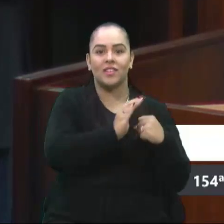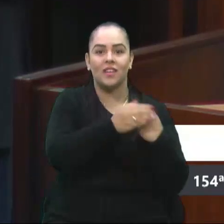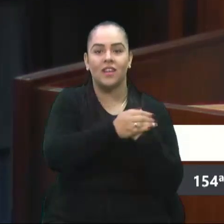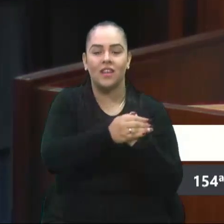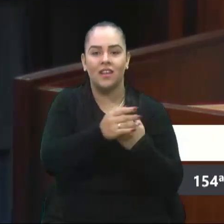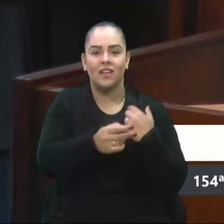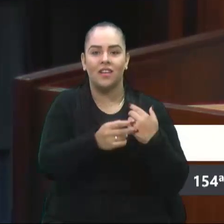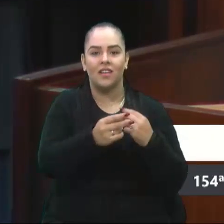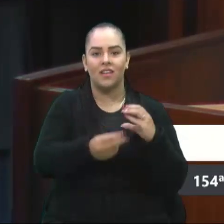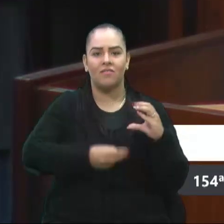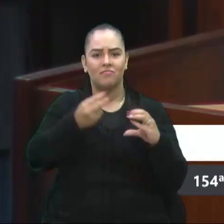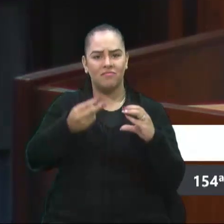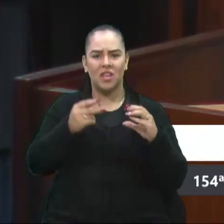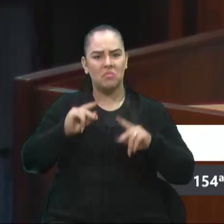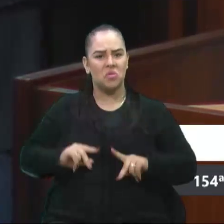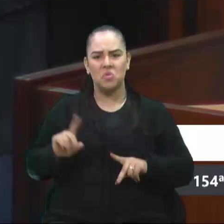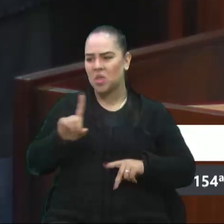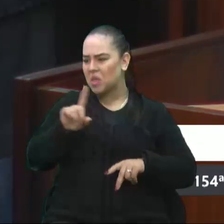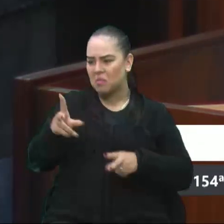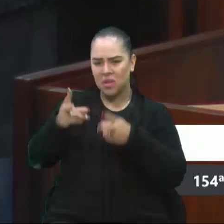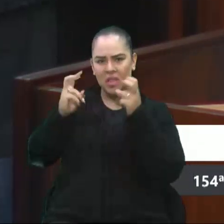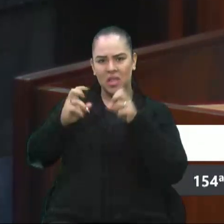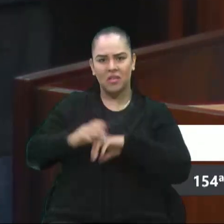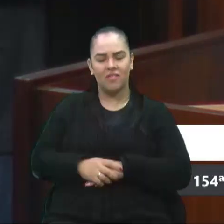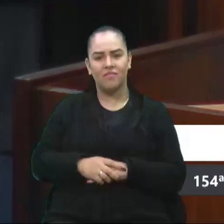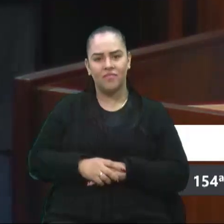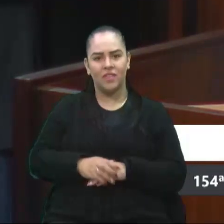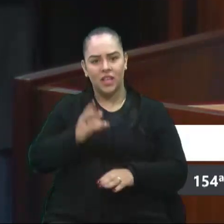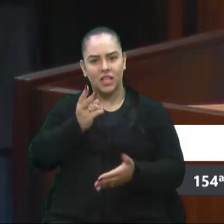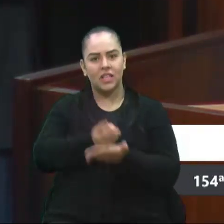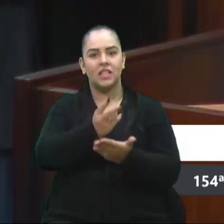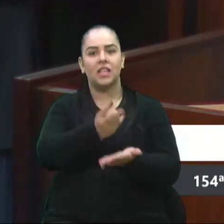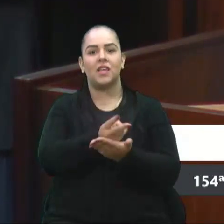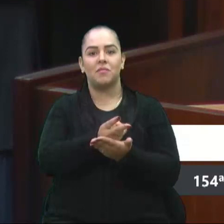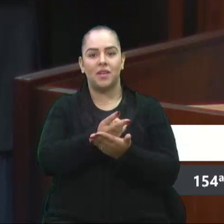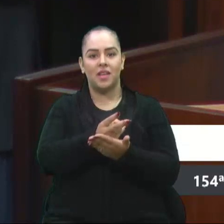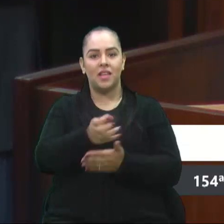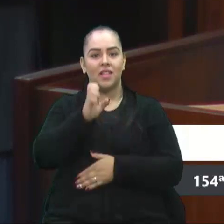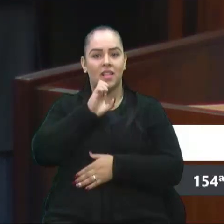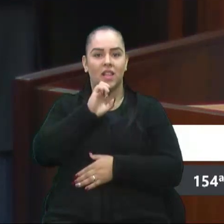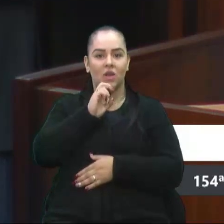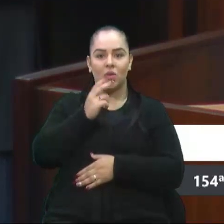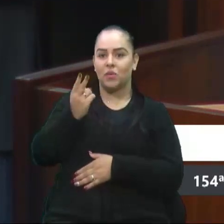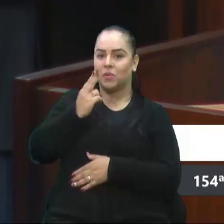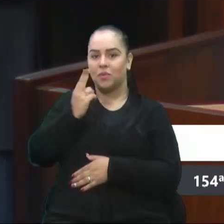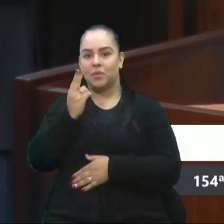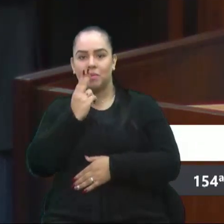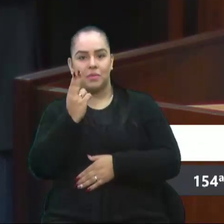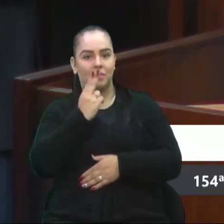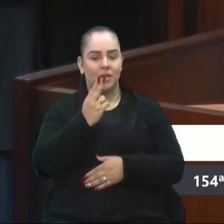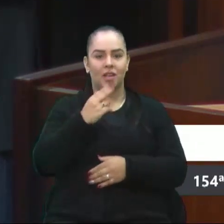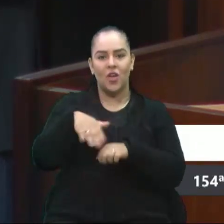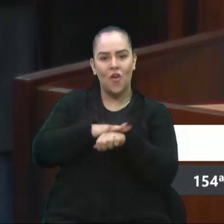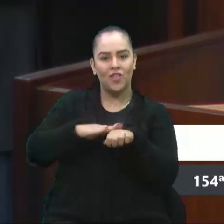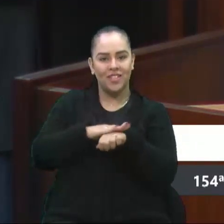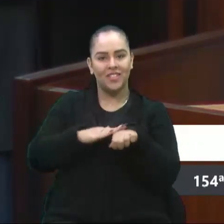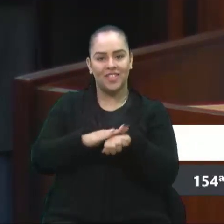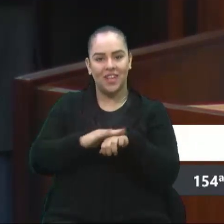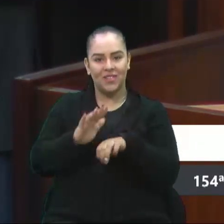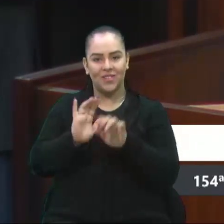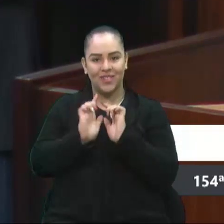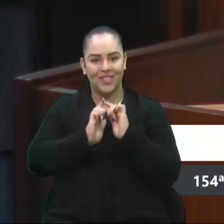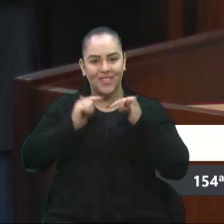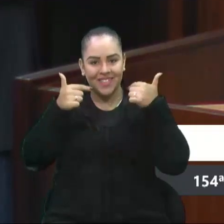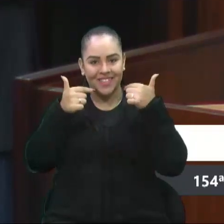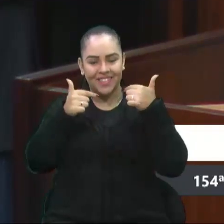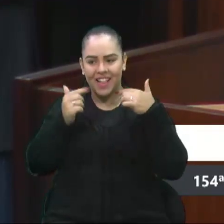que talvez muito passam percebidos. Sempre estava Estela com o cigarrinho dela e conversando e com o sorriso no olho. Entrando aqui